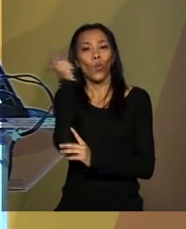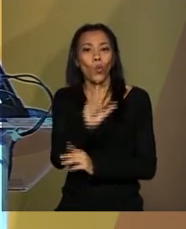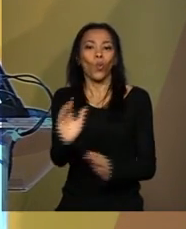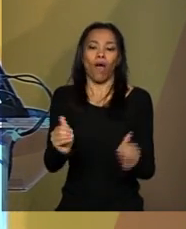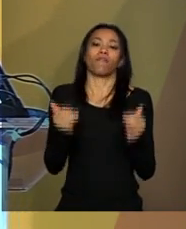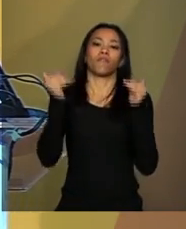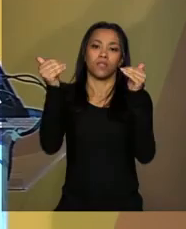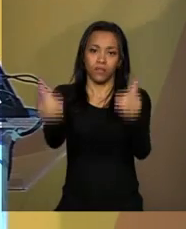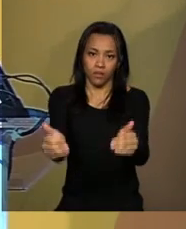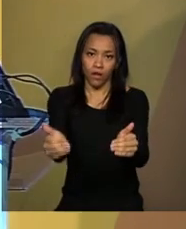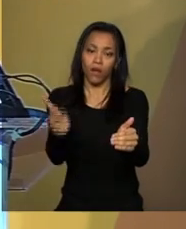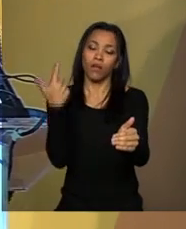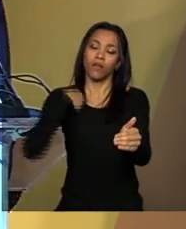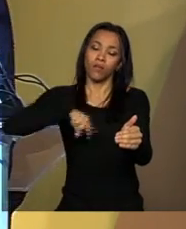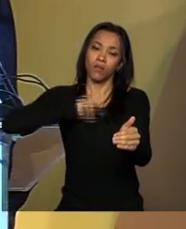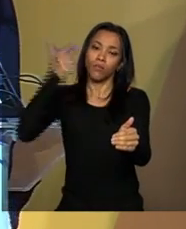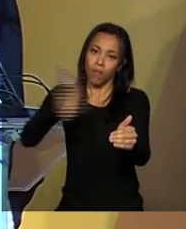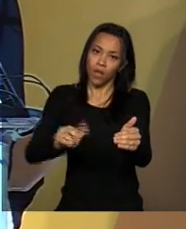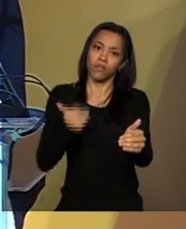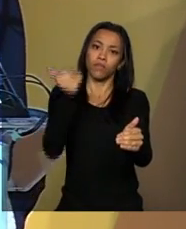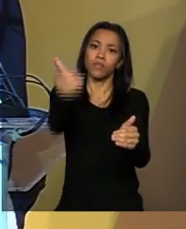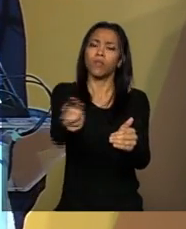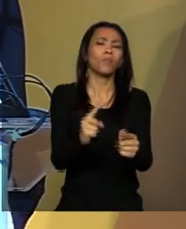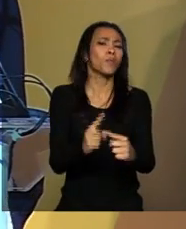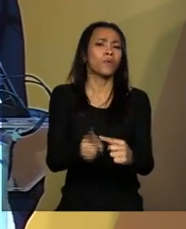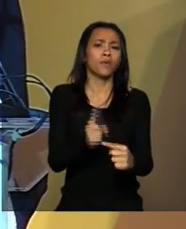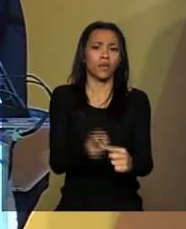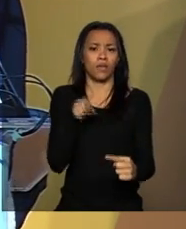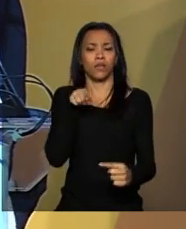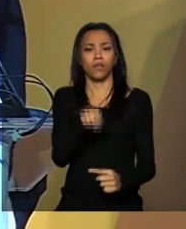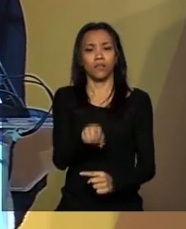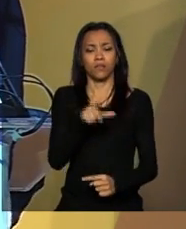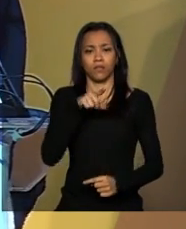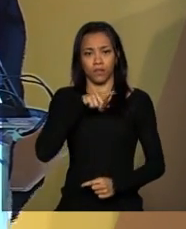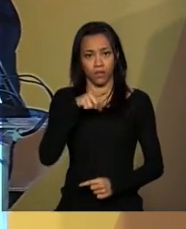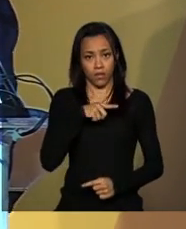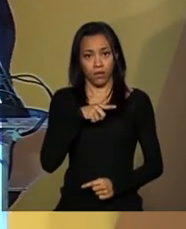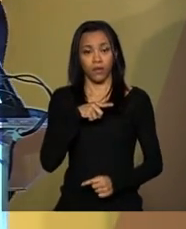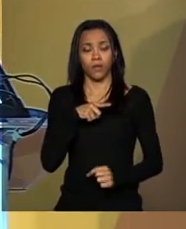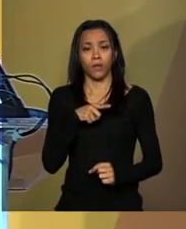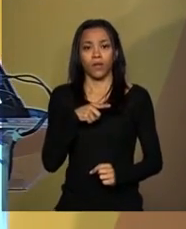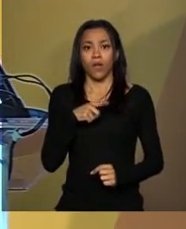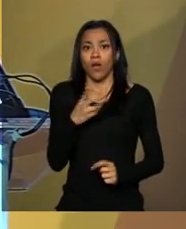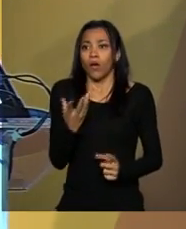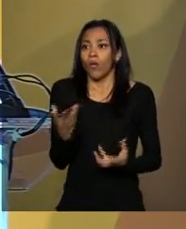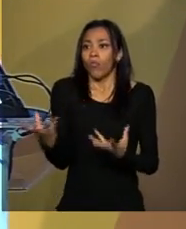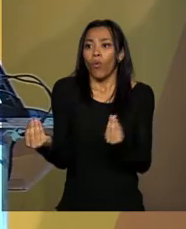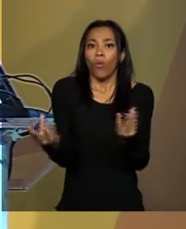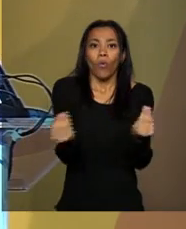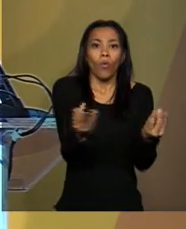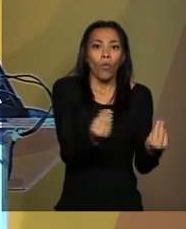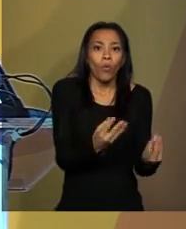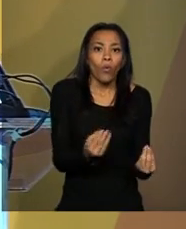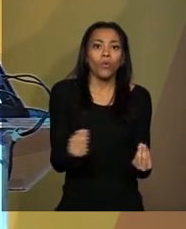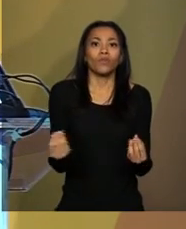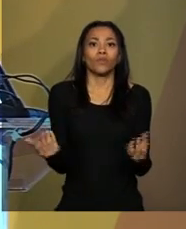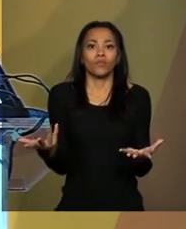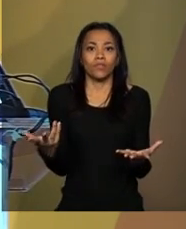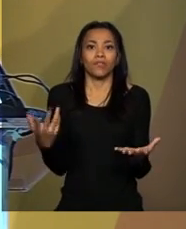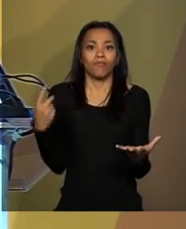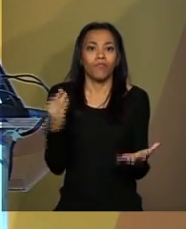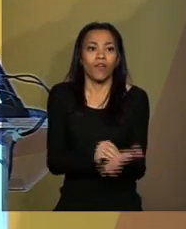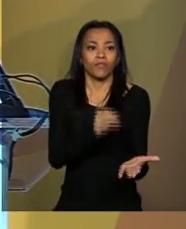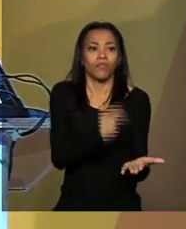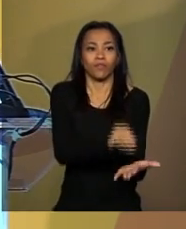Nós precisamos avançar mais porque existe uma grande e forte demanda por infraestrutura no Brasil.